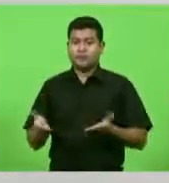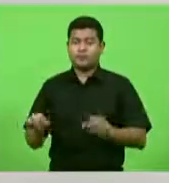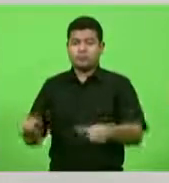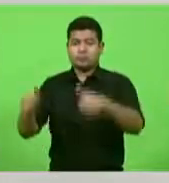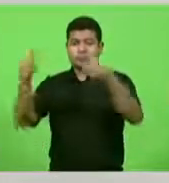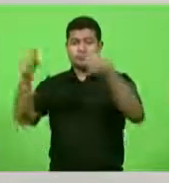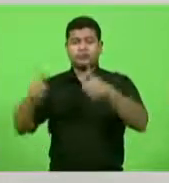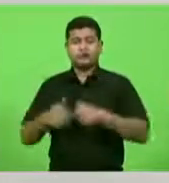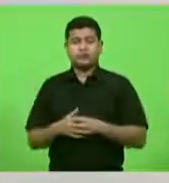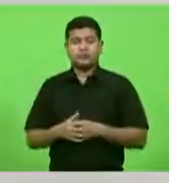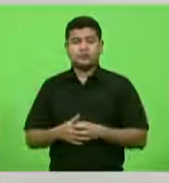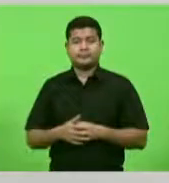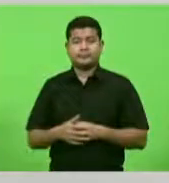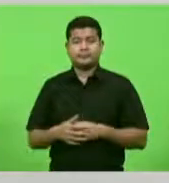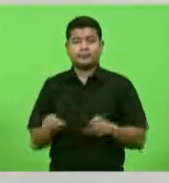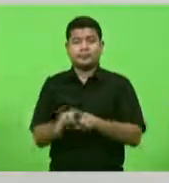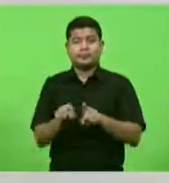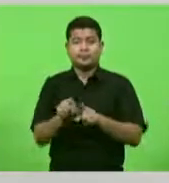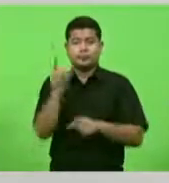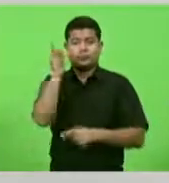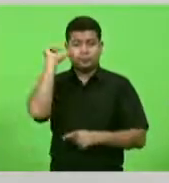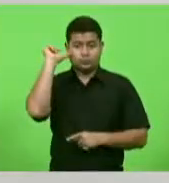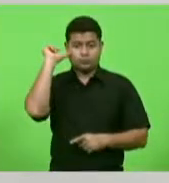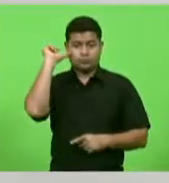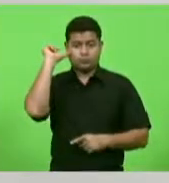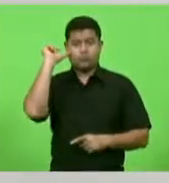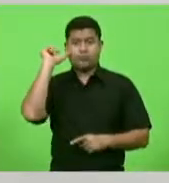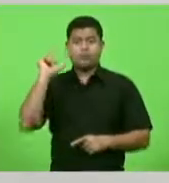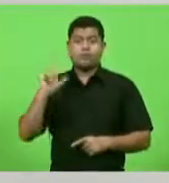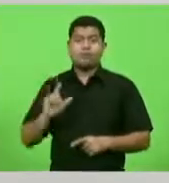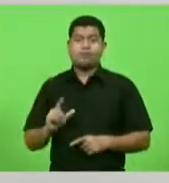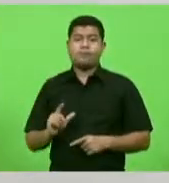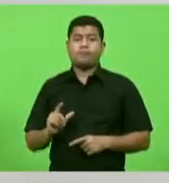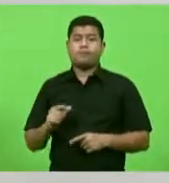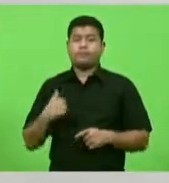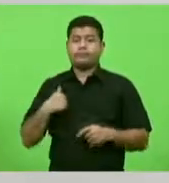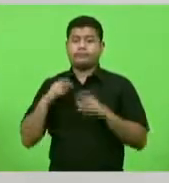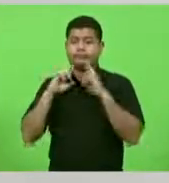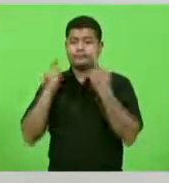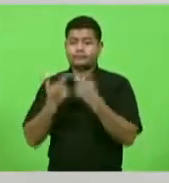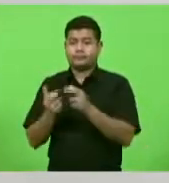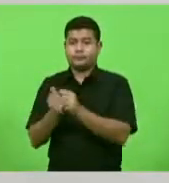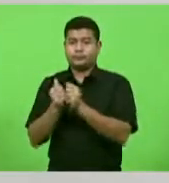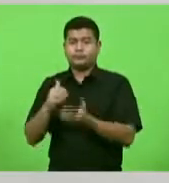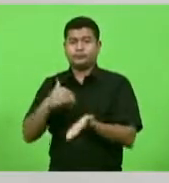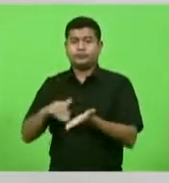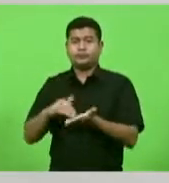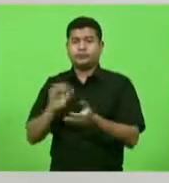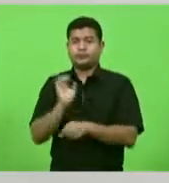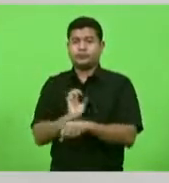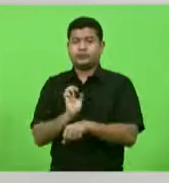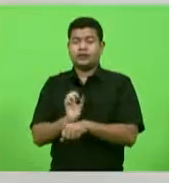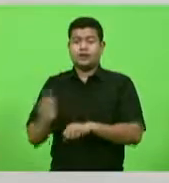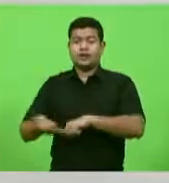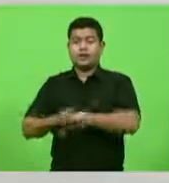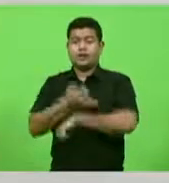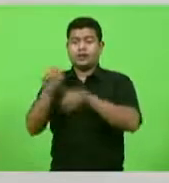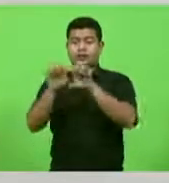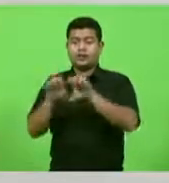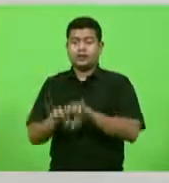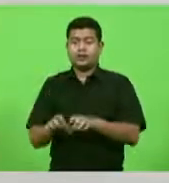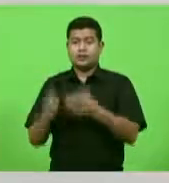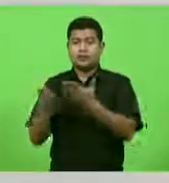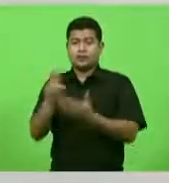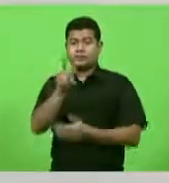Ainda no dia de ontem, me reuni também com o secretário de Estado da Infraestrutura, Major Vieira,